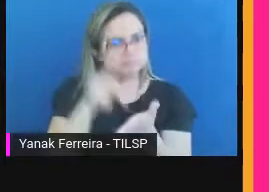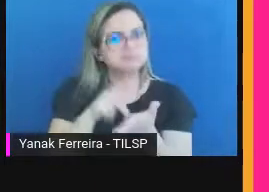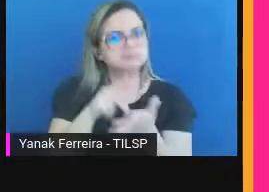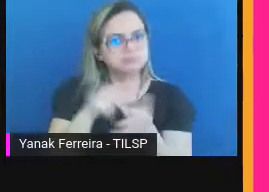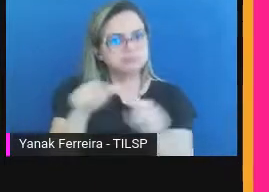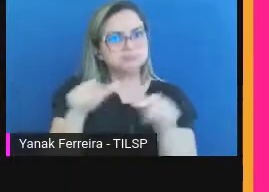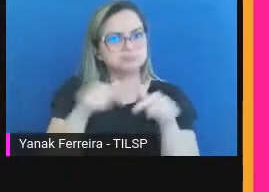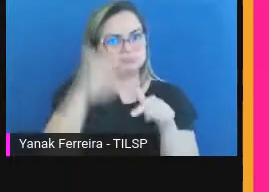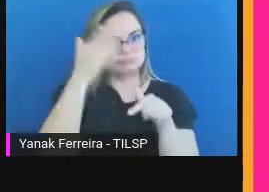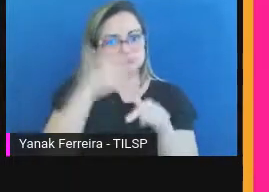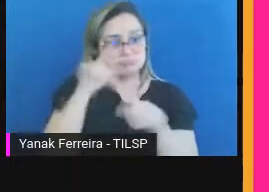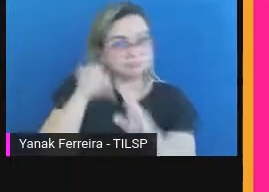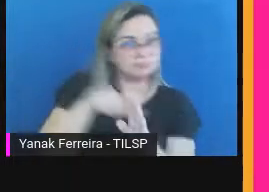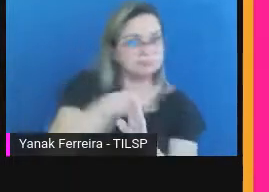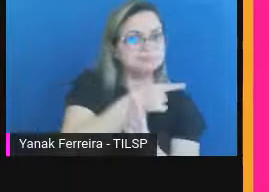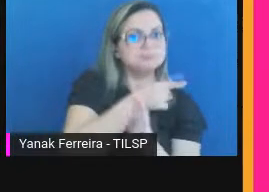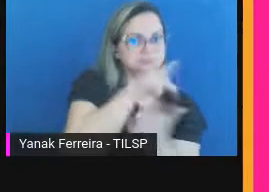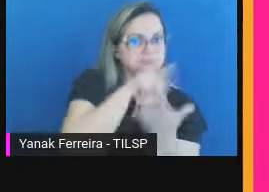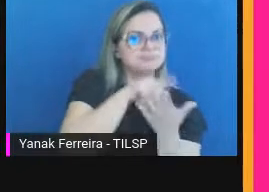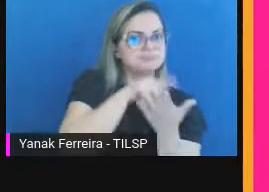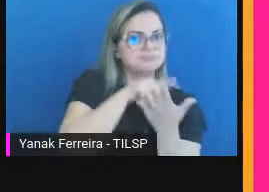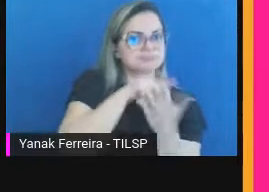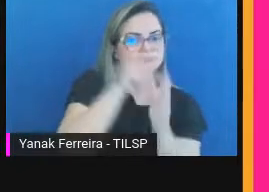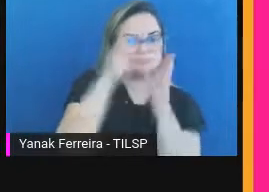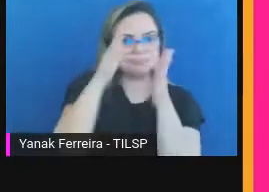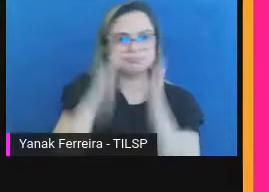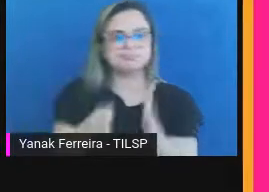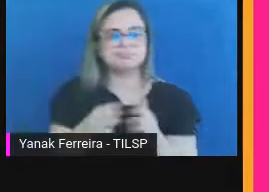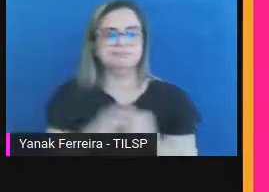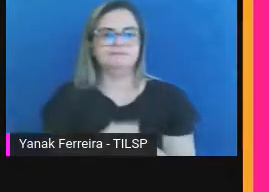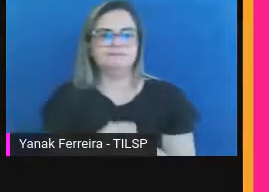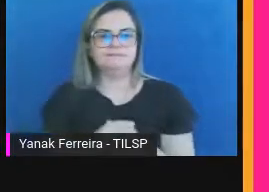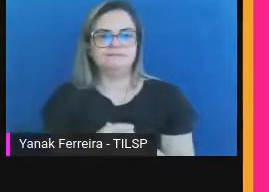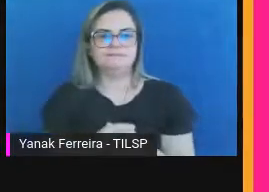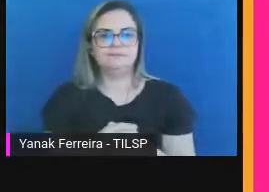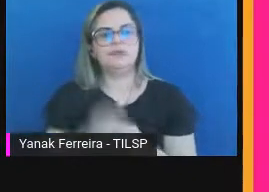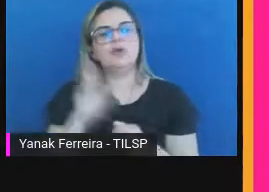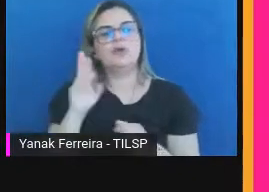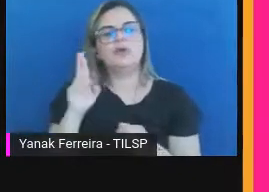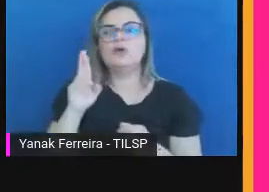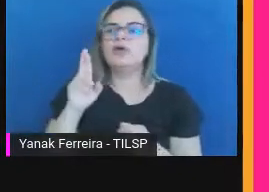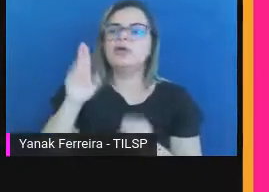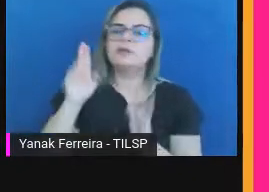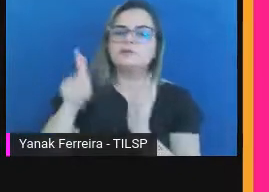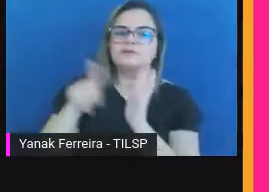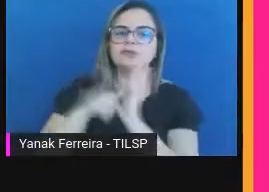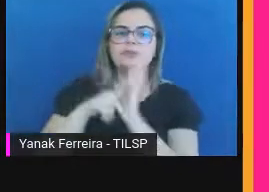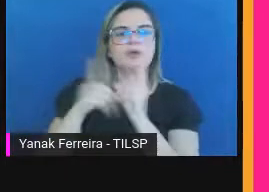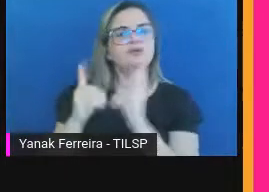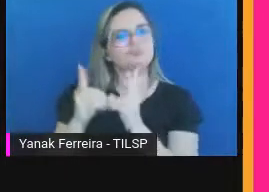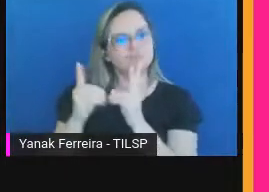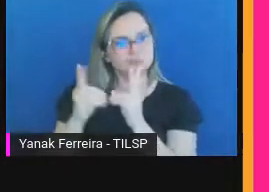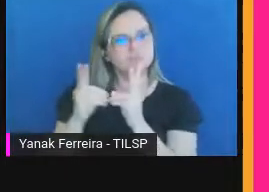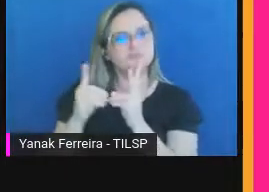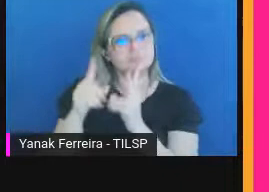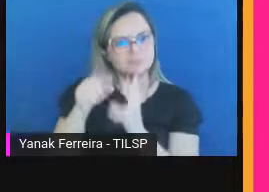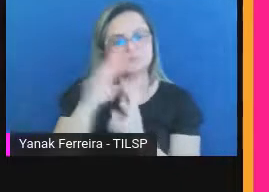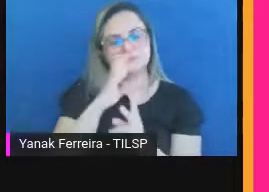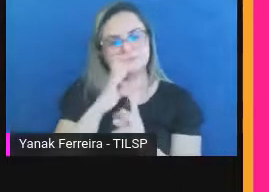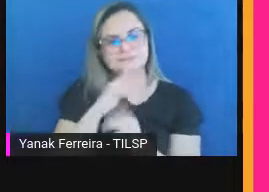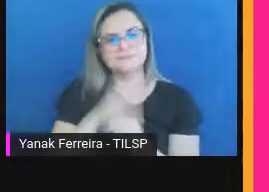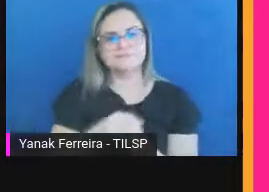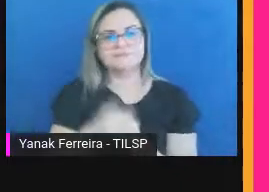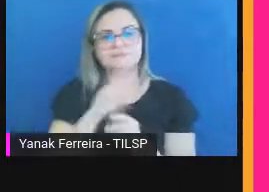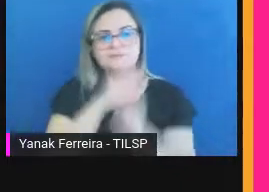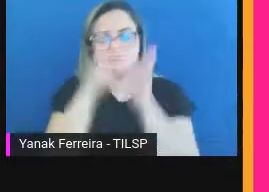a 14721. O RDC da UFRN, por exemplo. O repositório digital confiável da UFRN, auditado